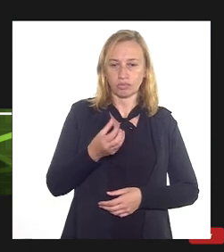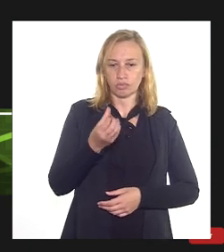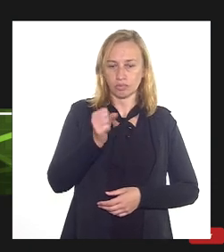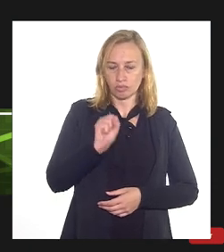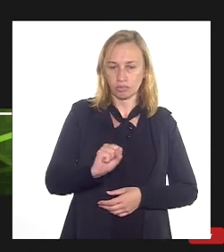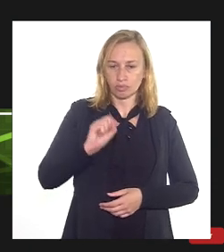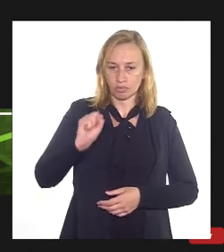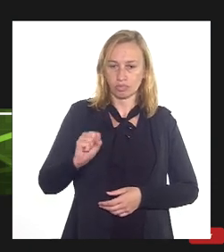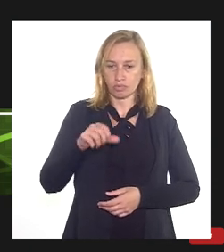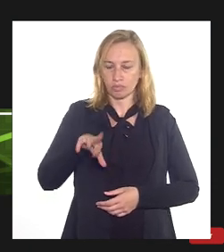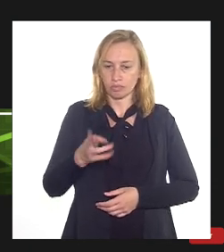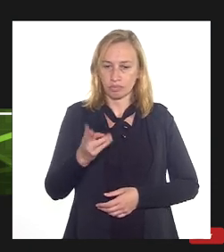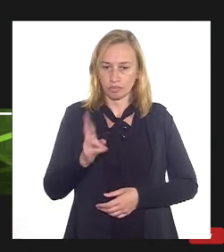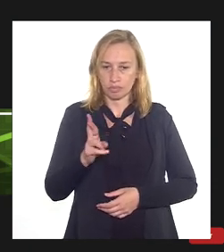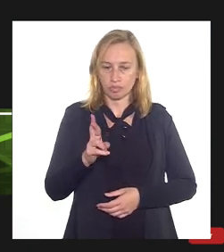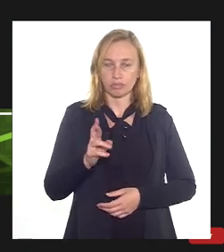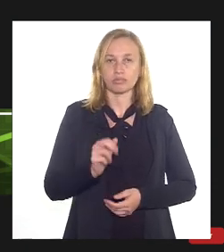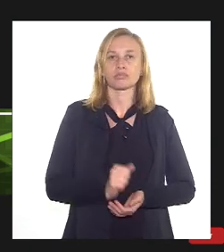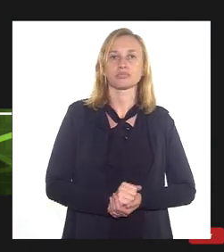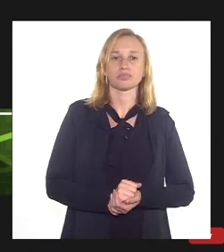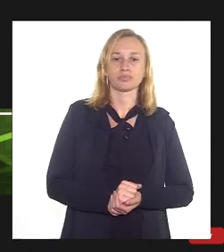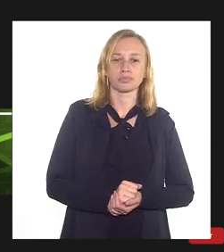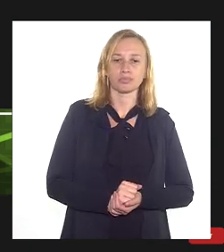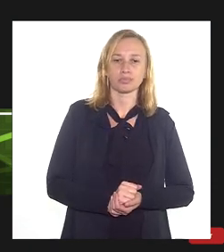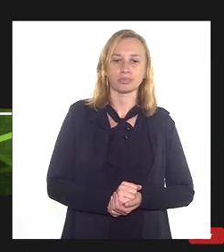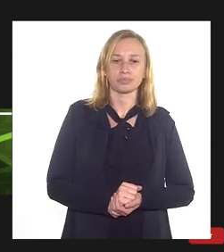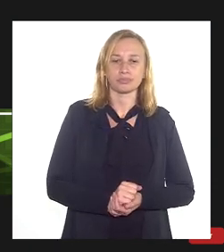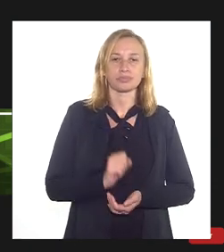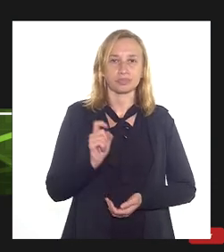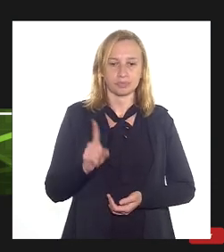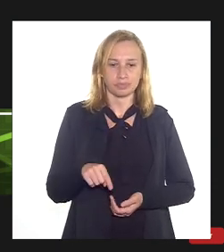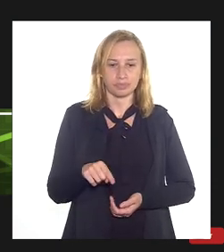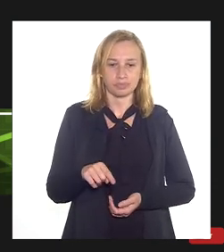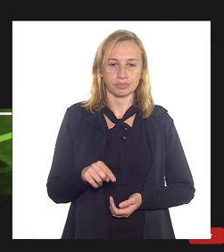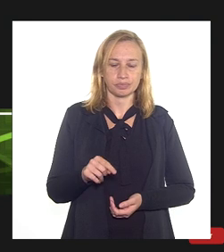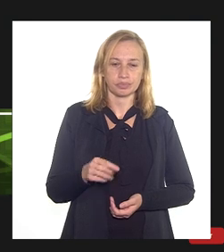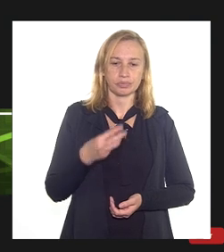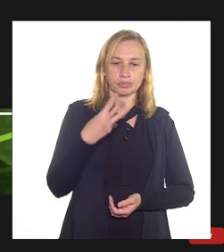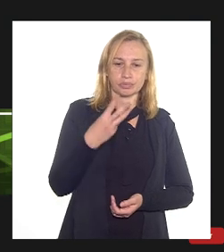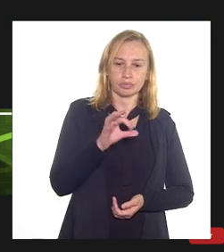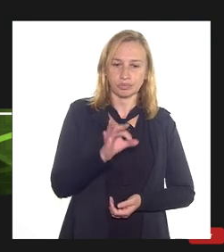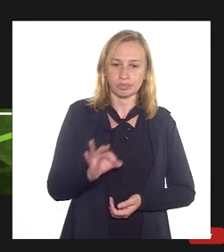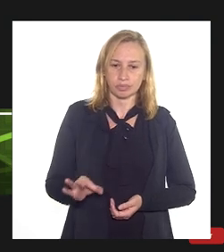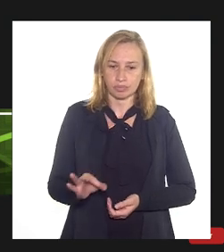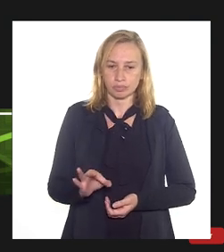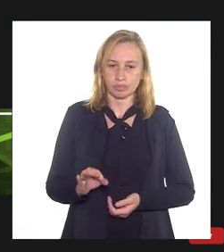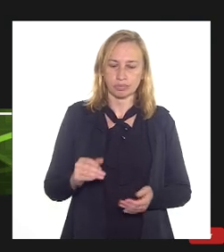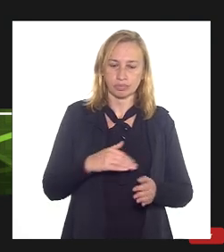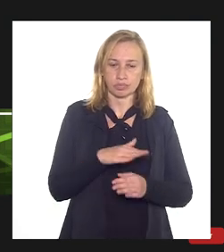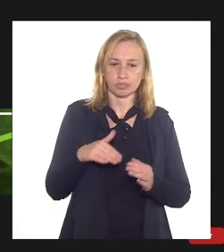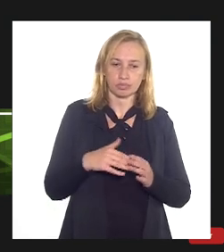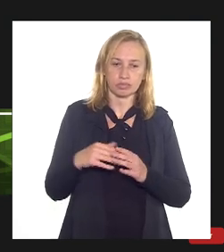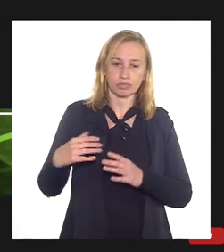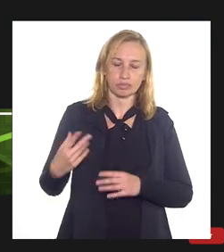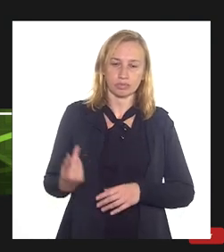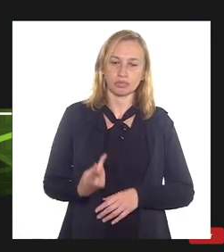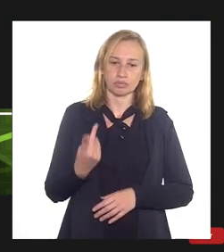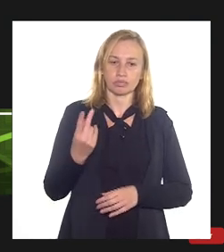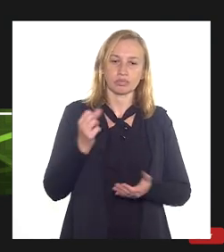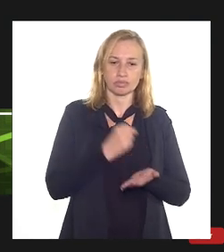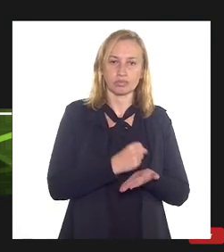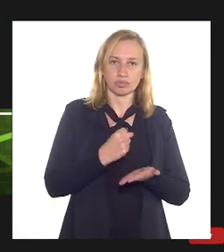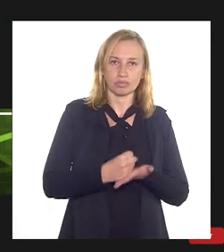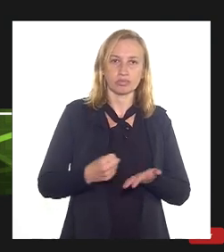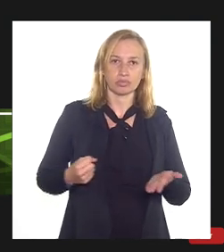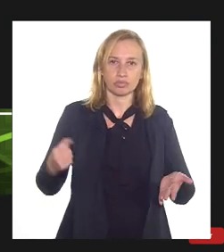área de negócios de AIP, que é correspondente a 3% do valor total dos contratos com pagamentos